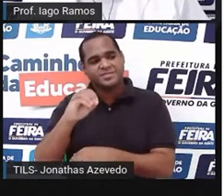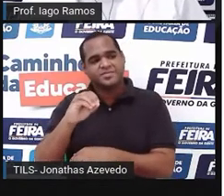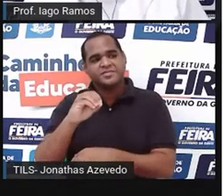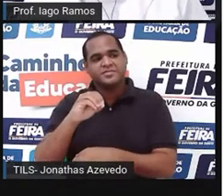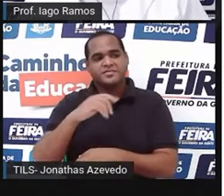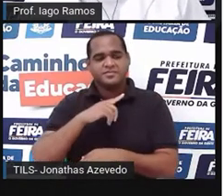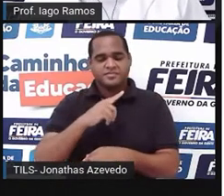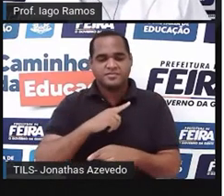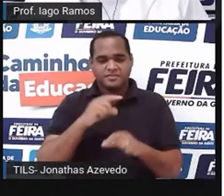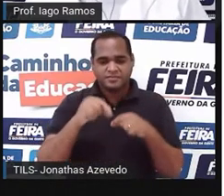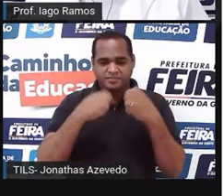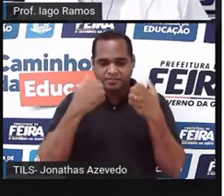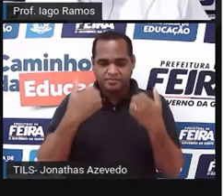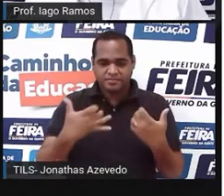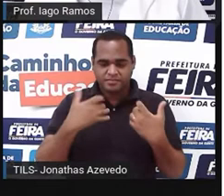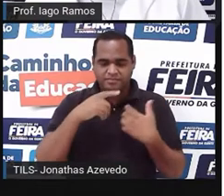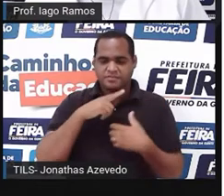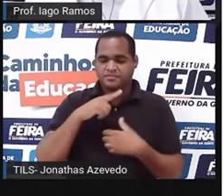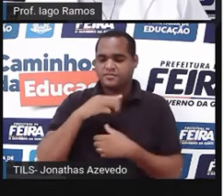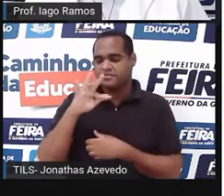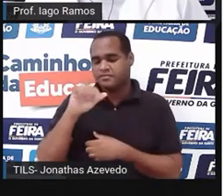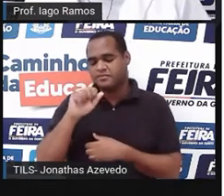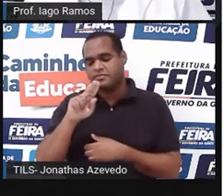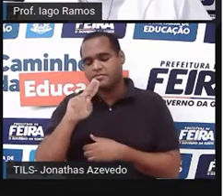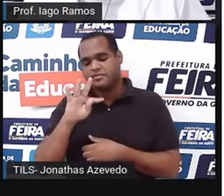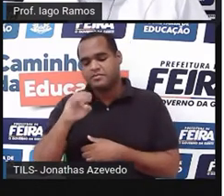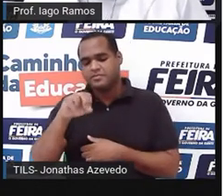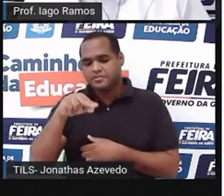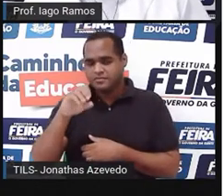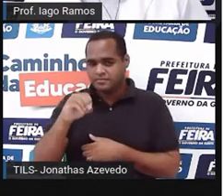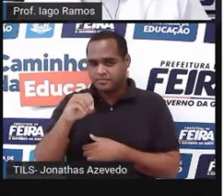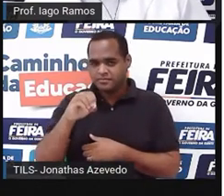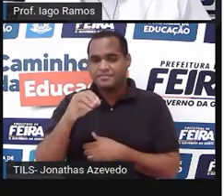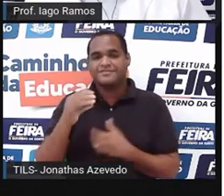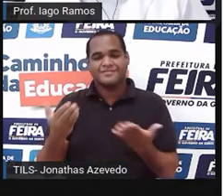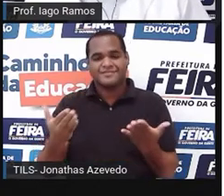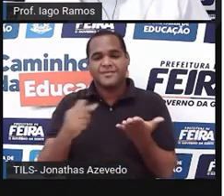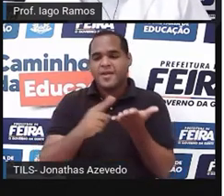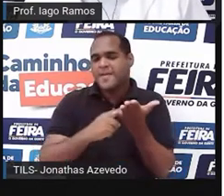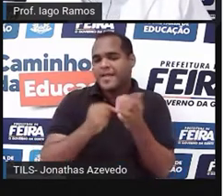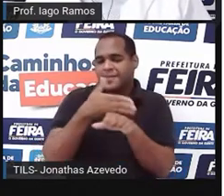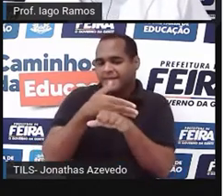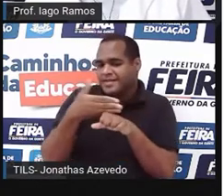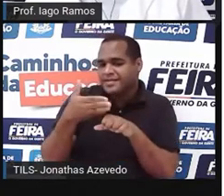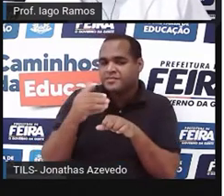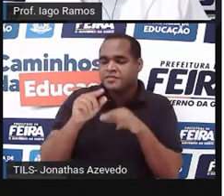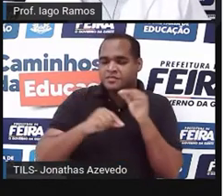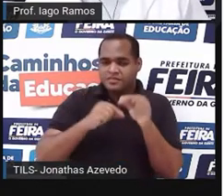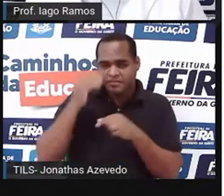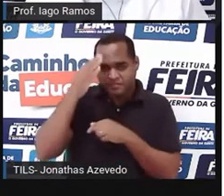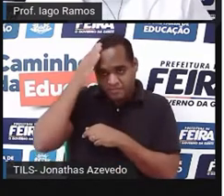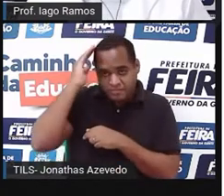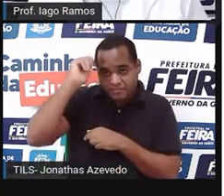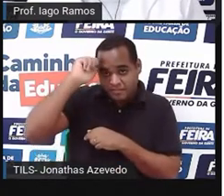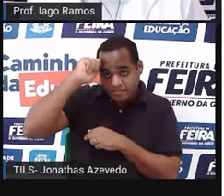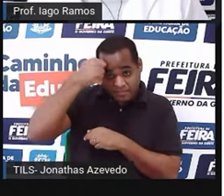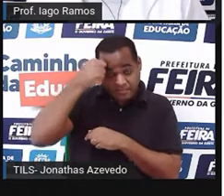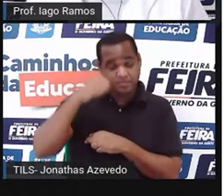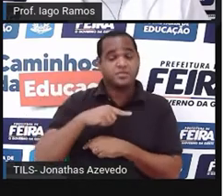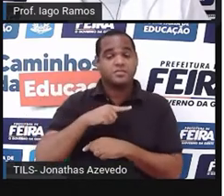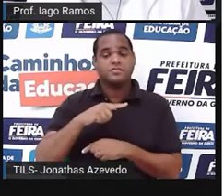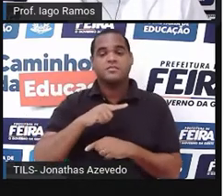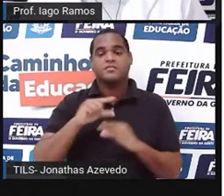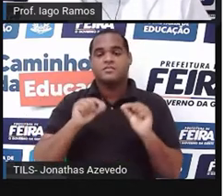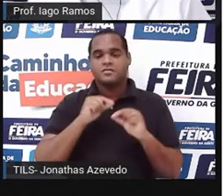lá da Escola Municipal Faustino Dias Lima. tem pele branca, meu cabelo é preto, momento visto,